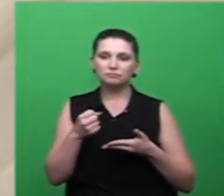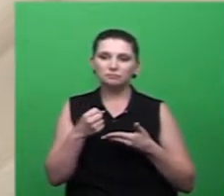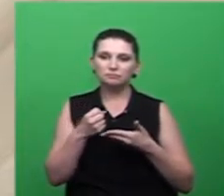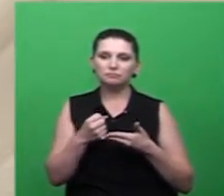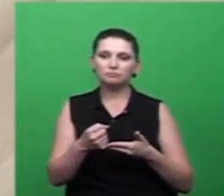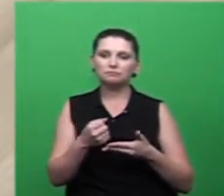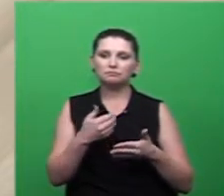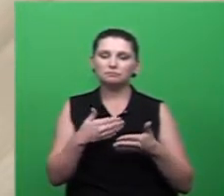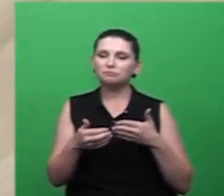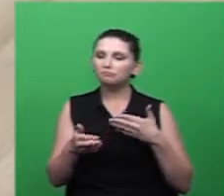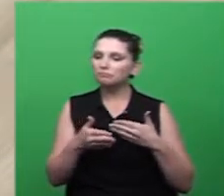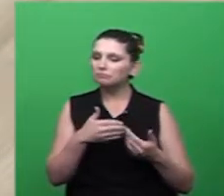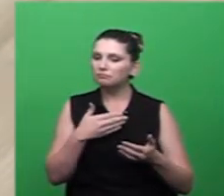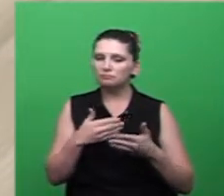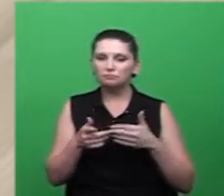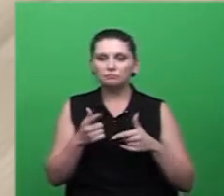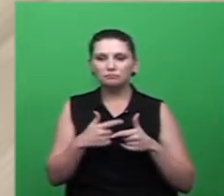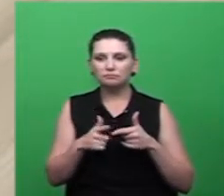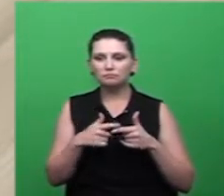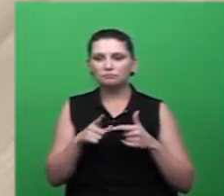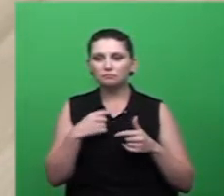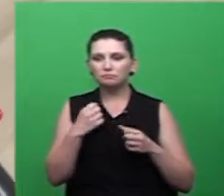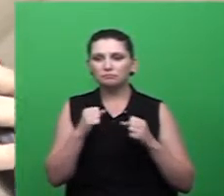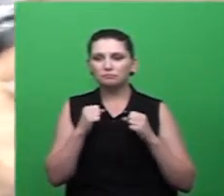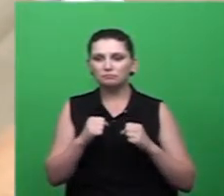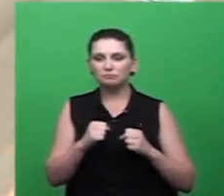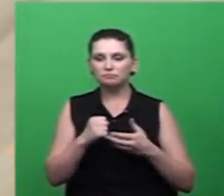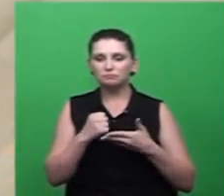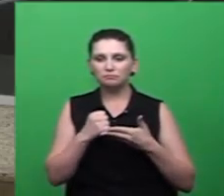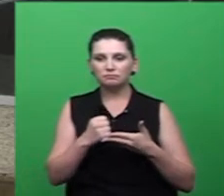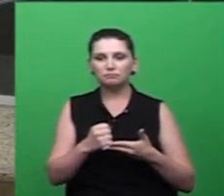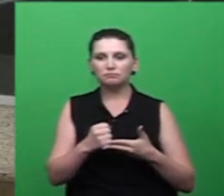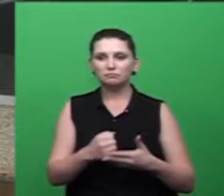qualquer assunto que a gente possa colaborar obrigado